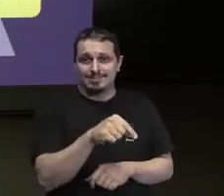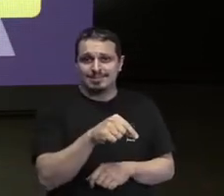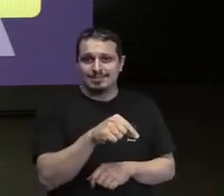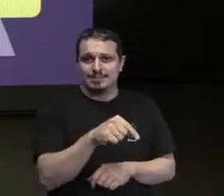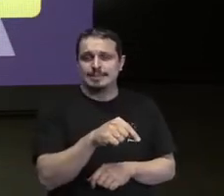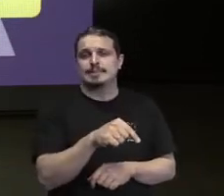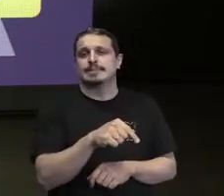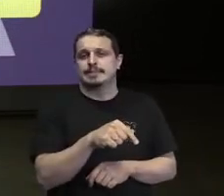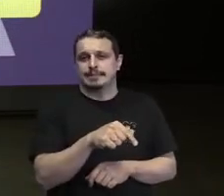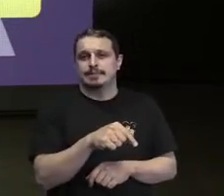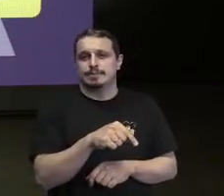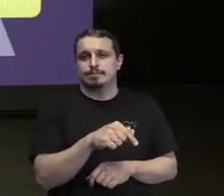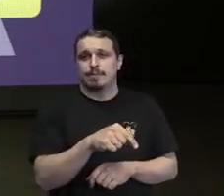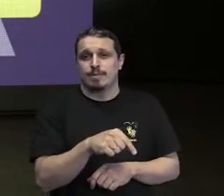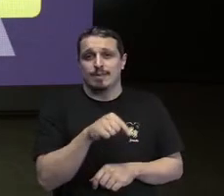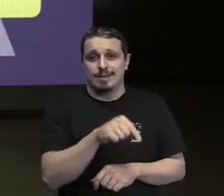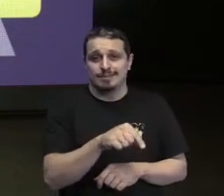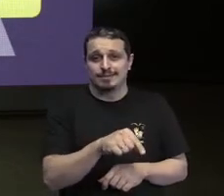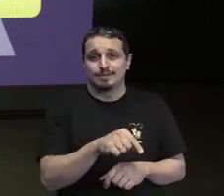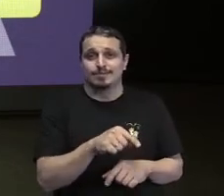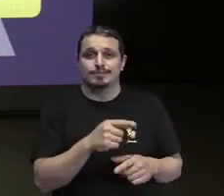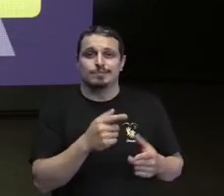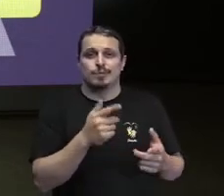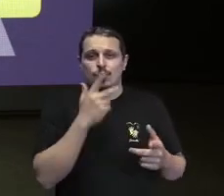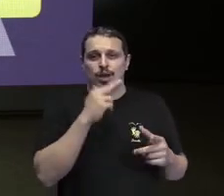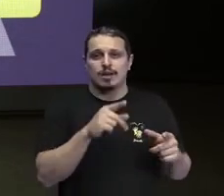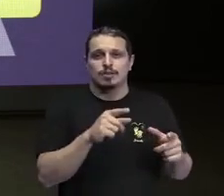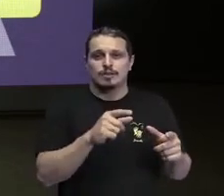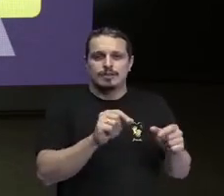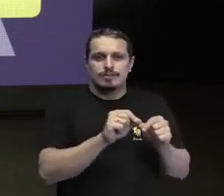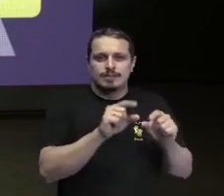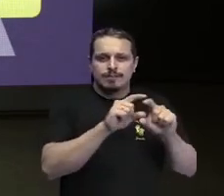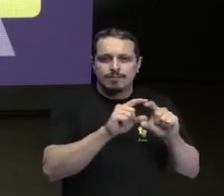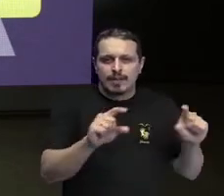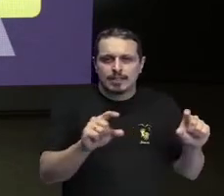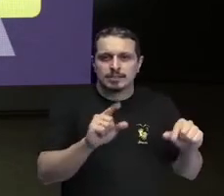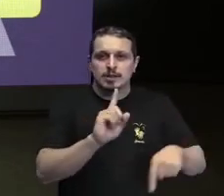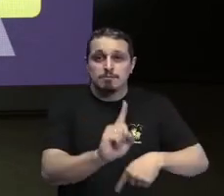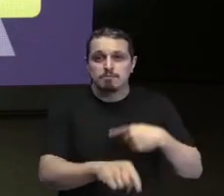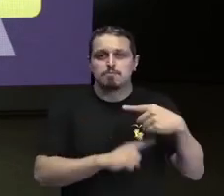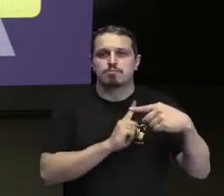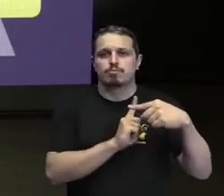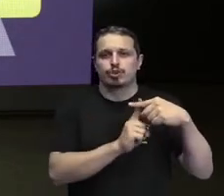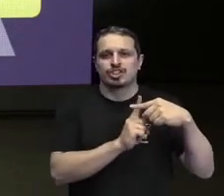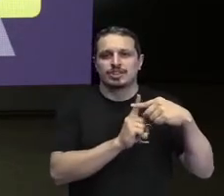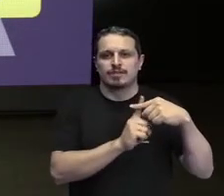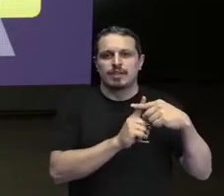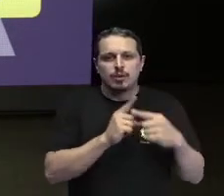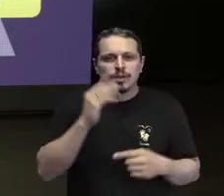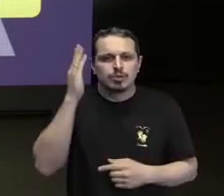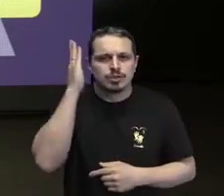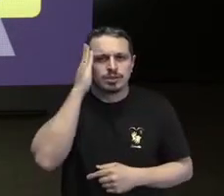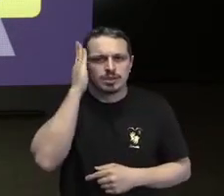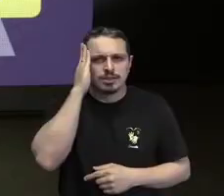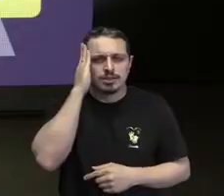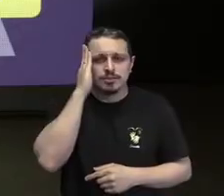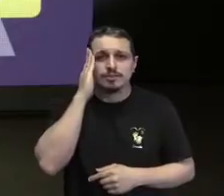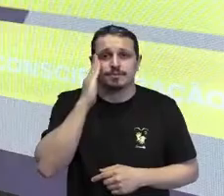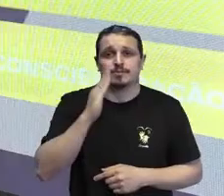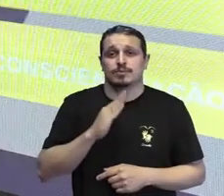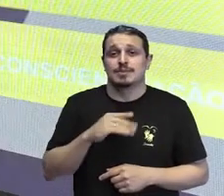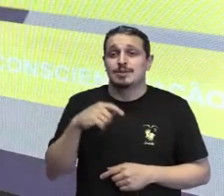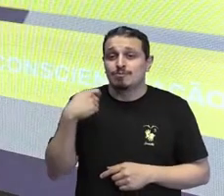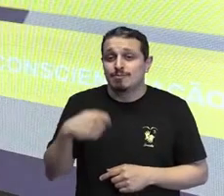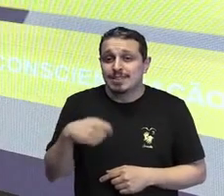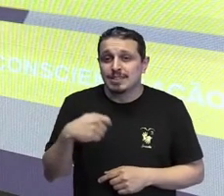ações afirmativas também. A gente sabe que é preciso não só ficar no